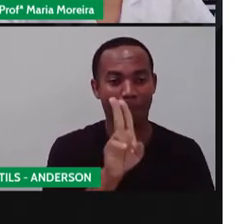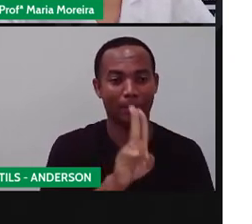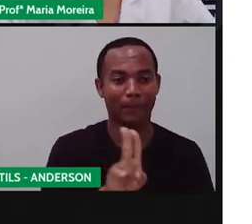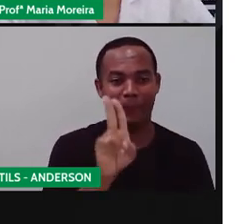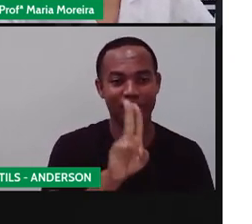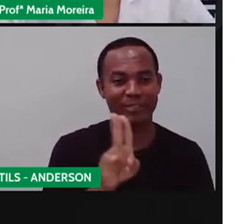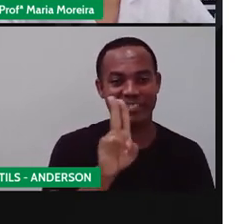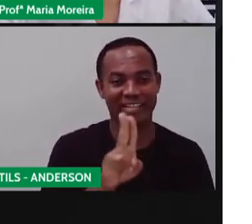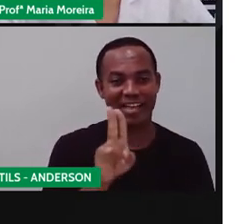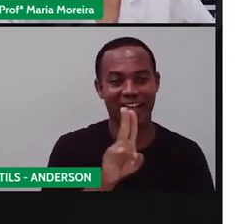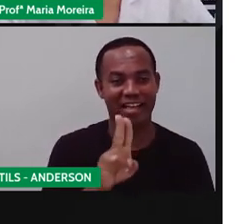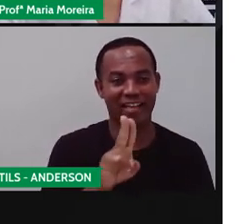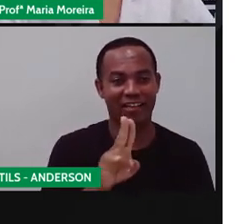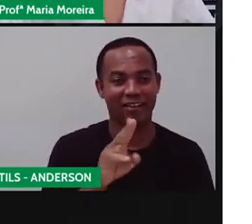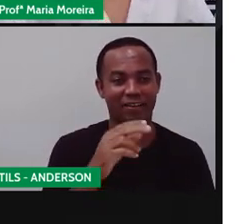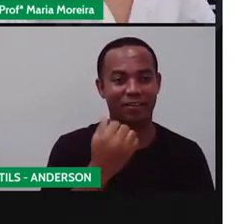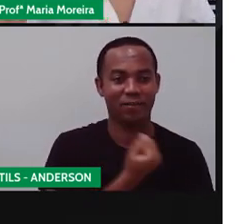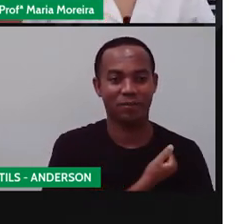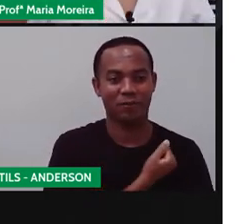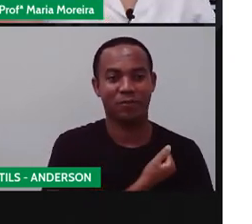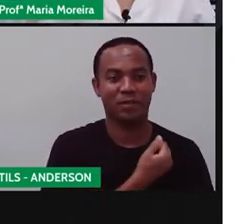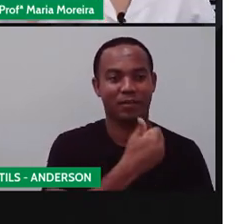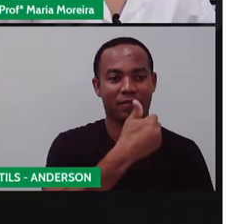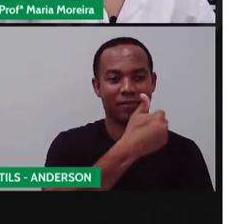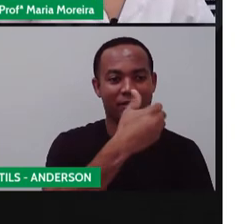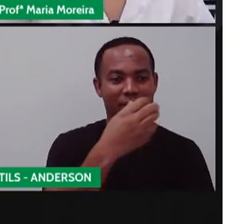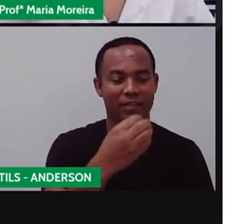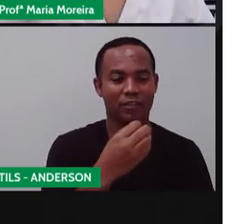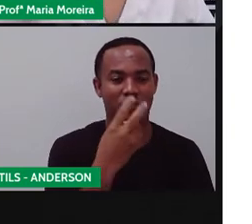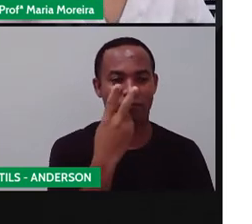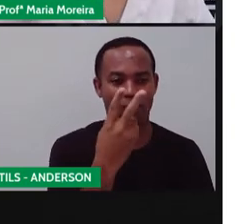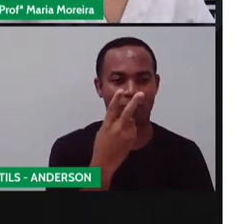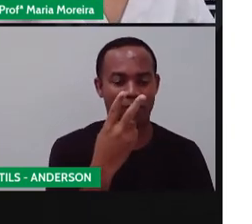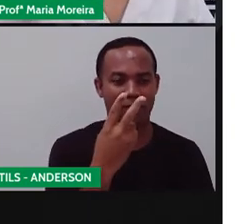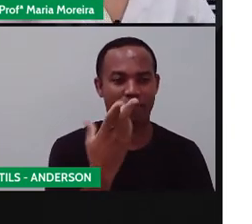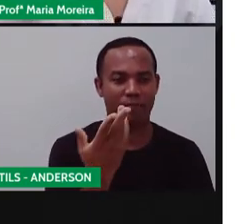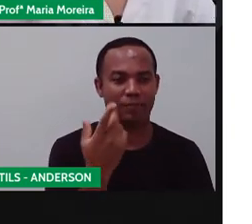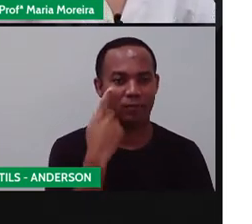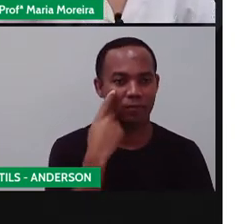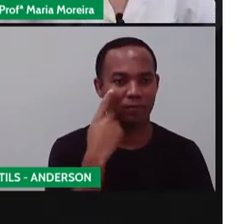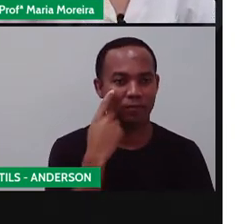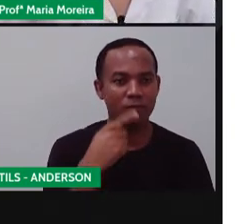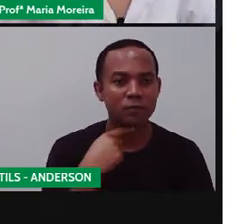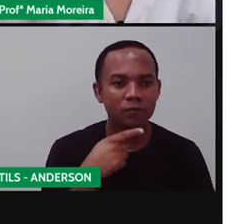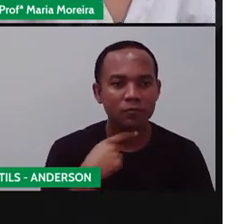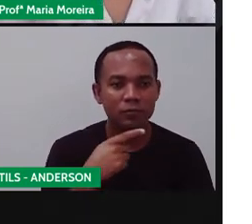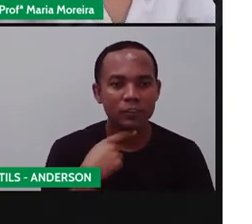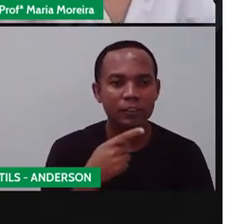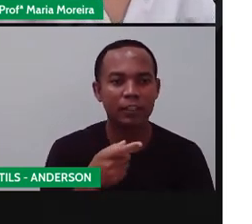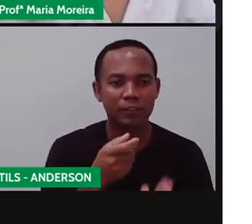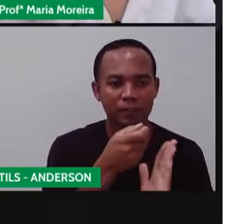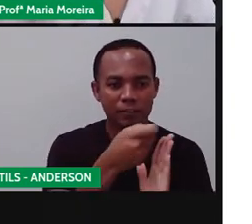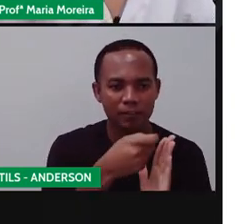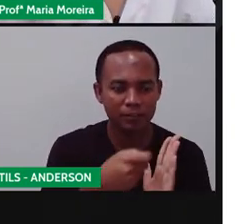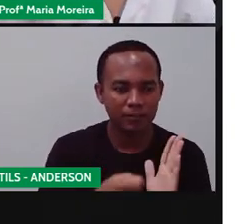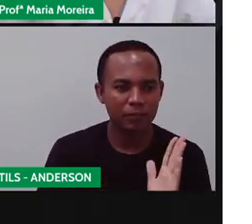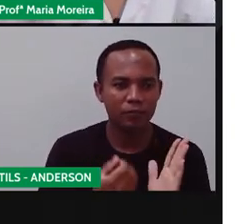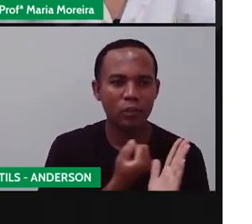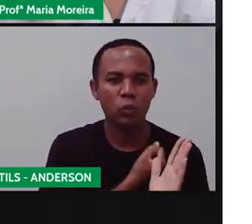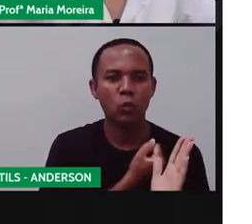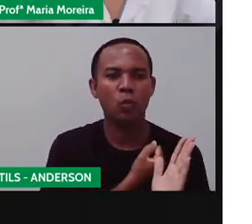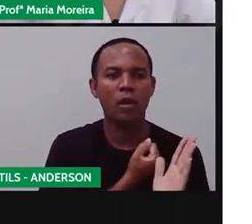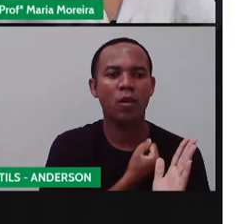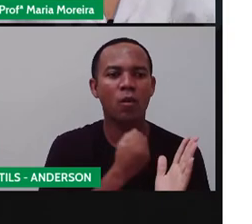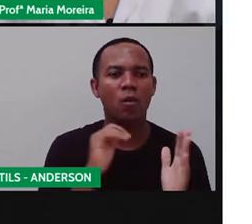vezes. Eu quero que vocês tentem aí, no caderno de vocês, escrever a seguinte sequência de números.